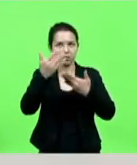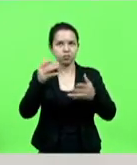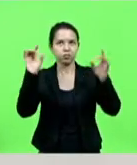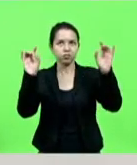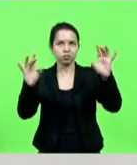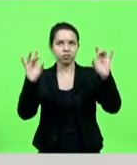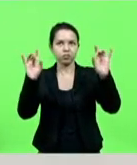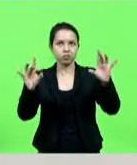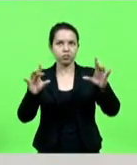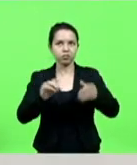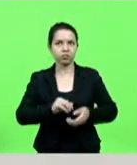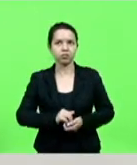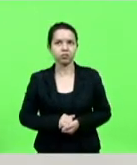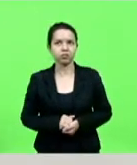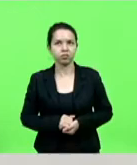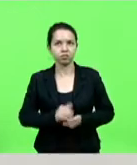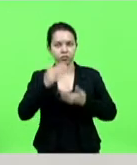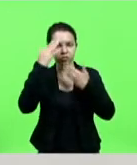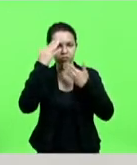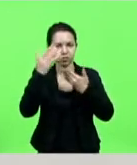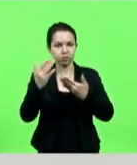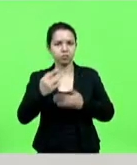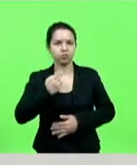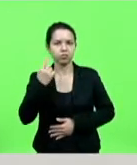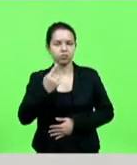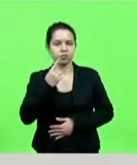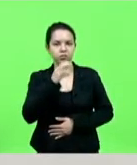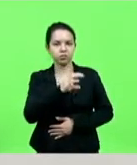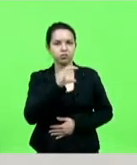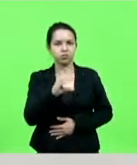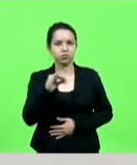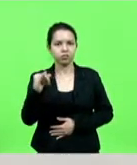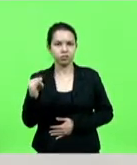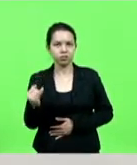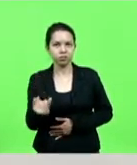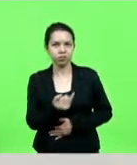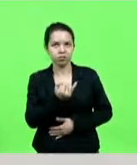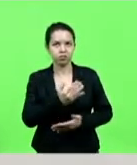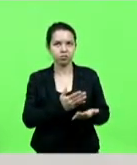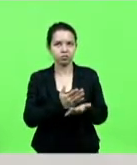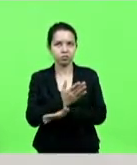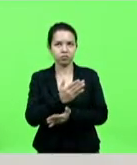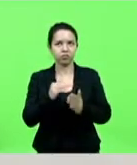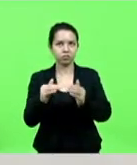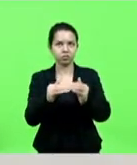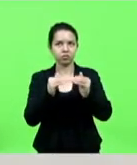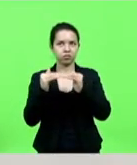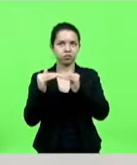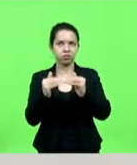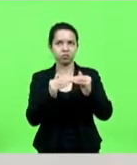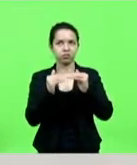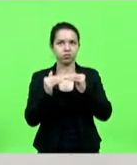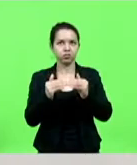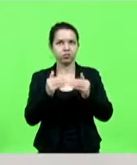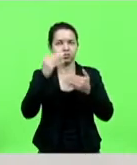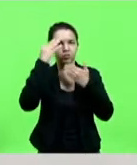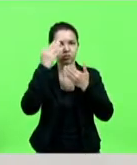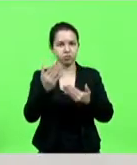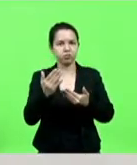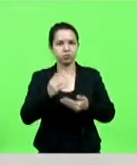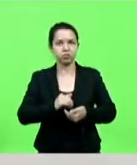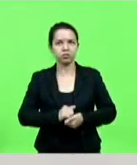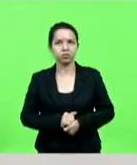um agradecimento aos deputados da CCJ, que aprovaram por unanimidade, um agradecimento